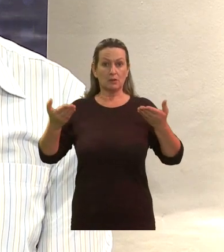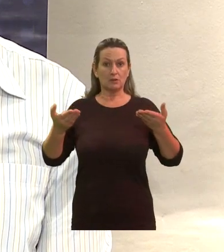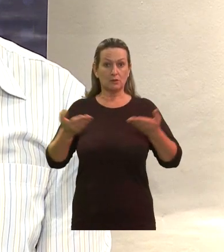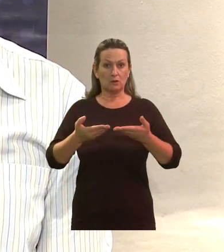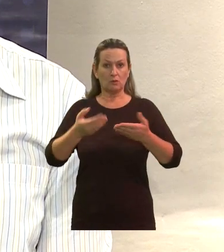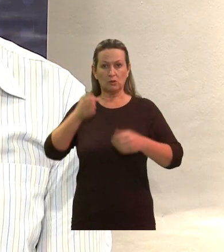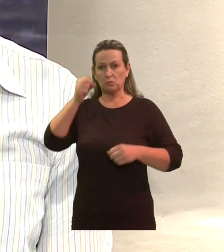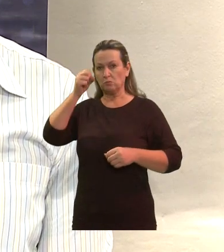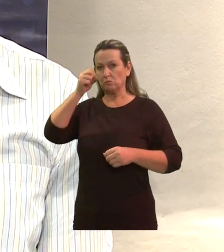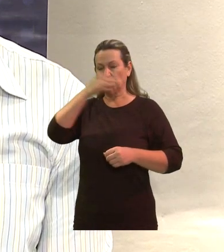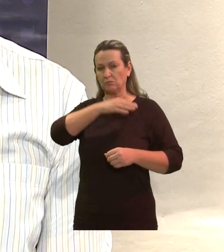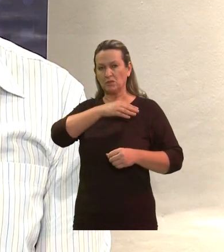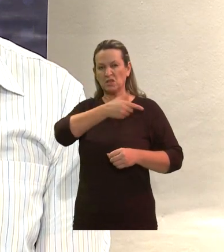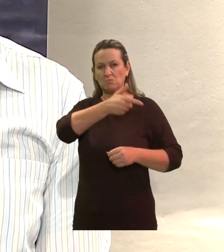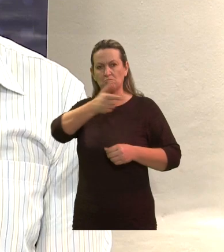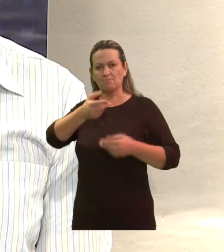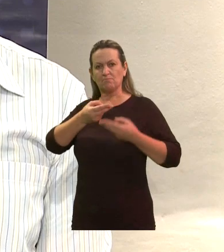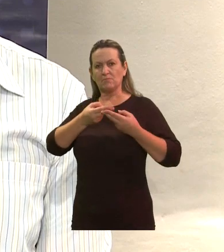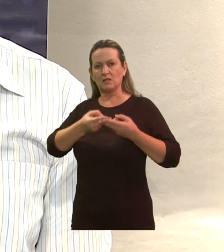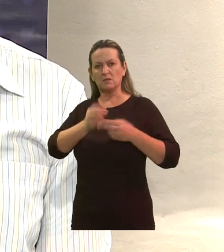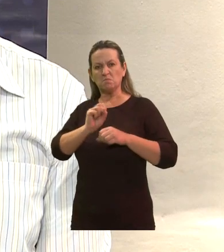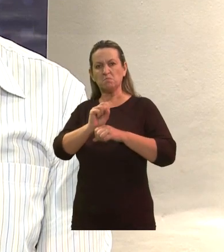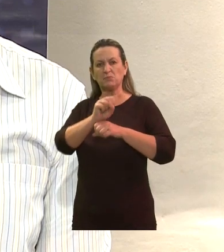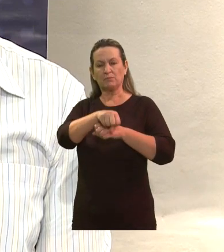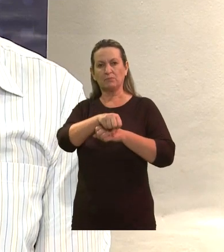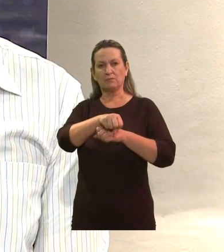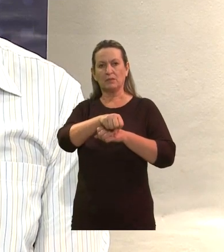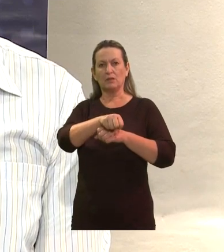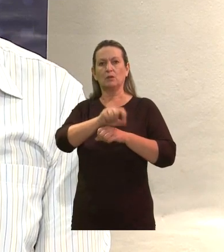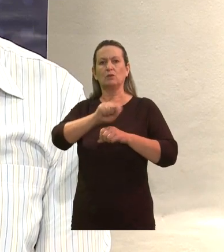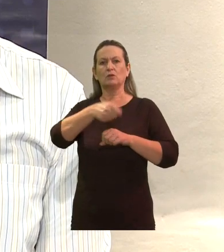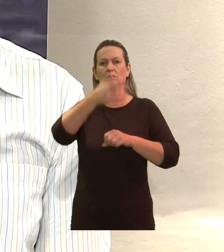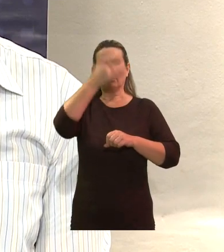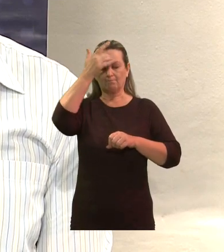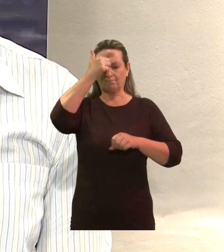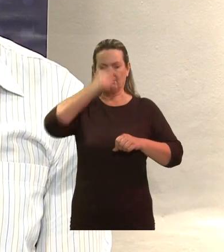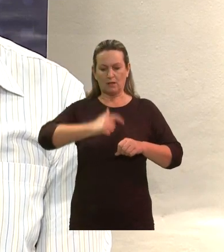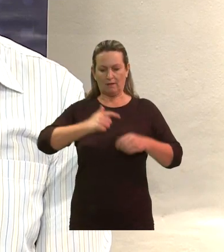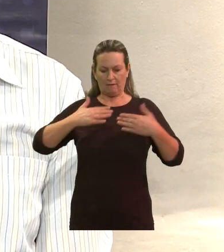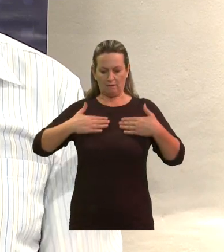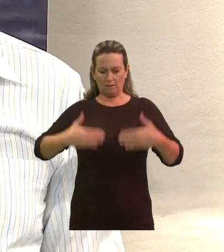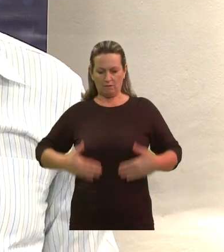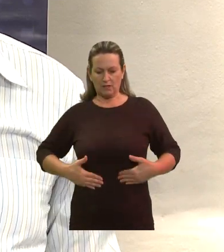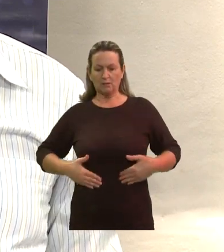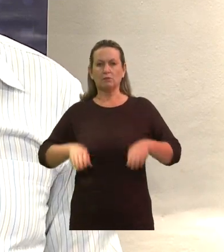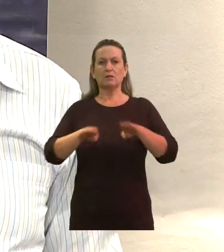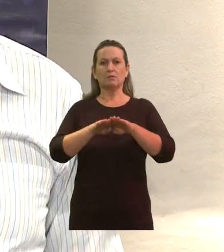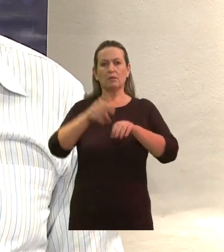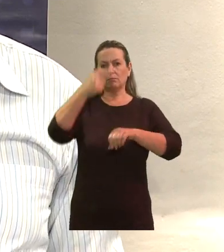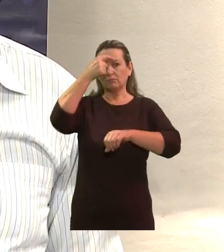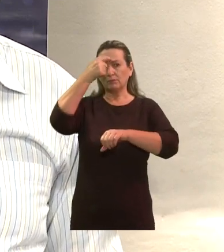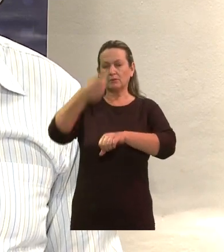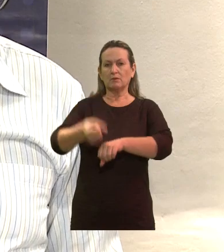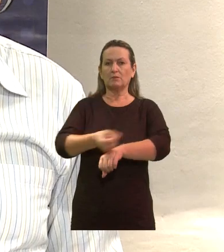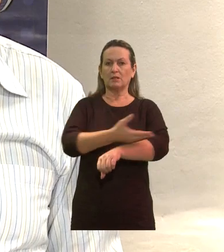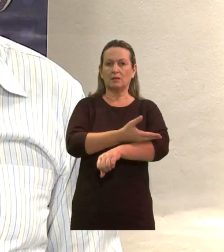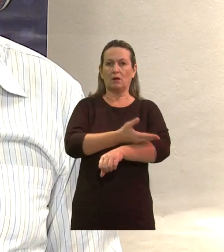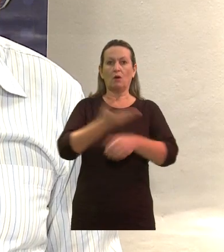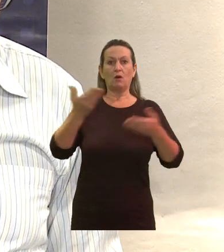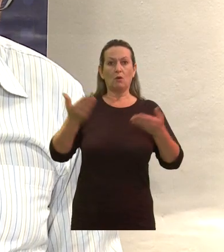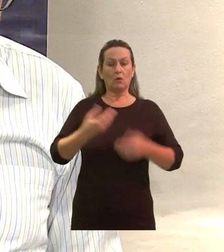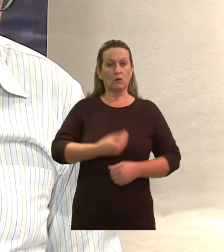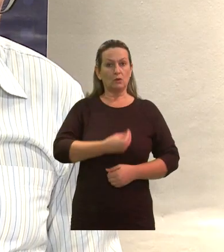será a intolerância associada à condição física e mental. Para isso, eu recebo hoje a